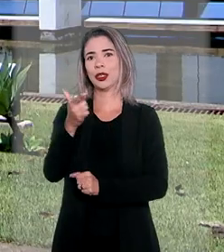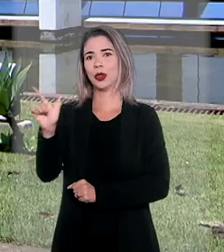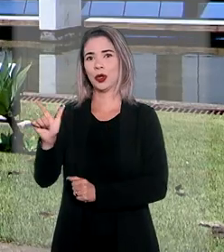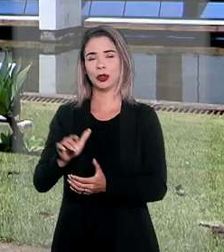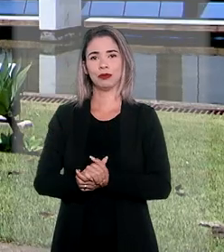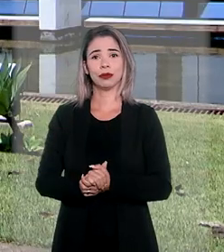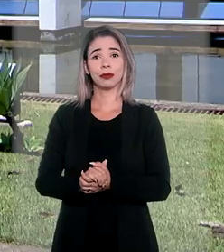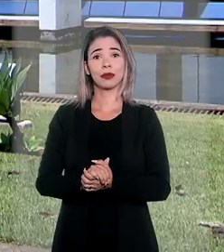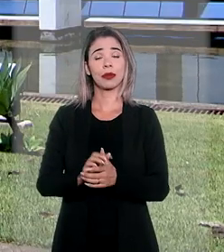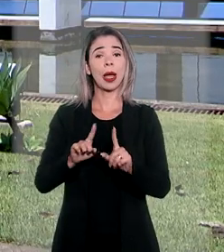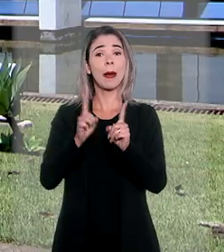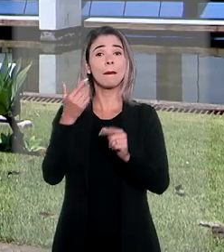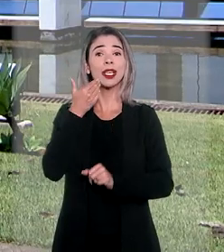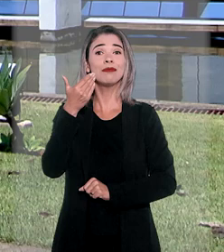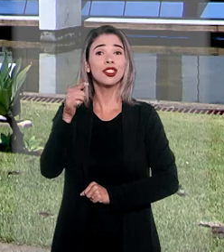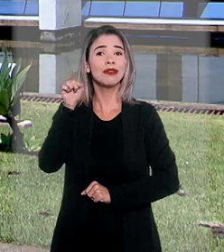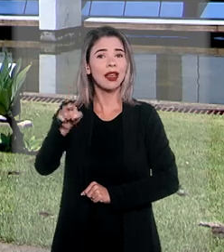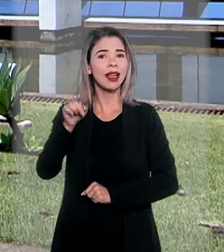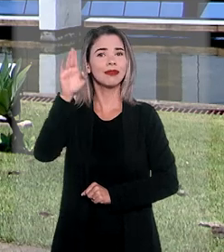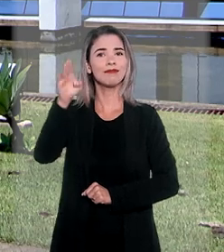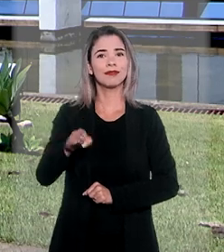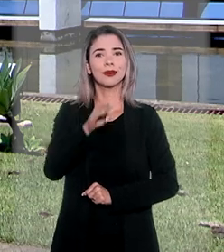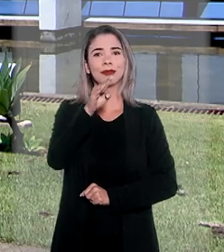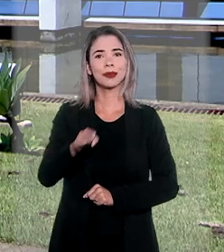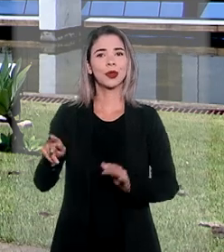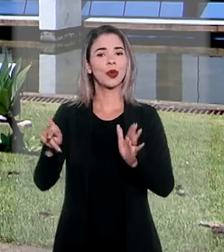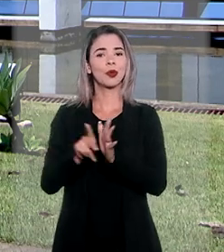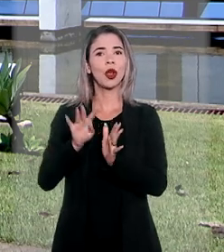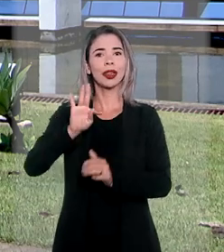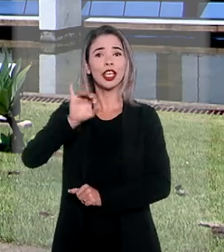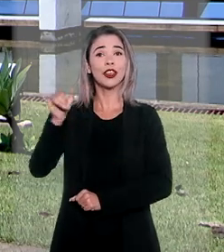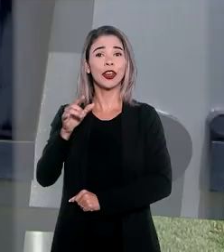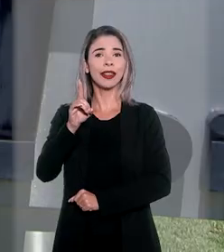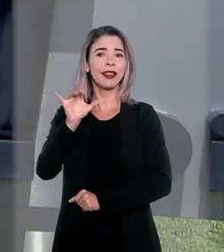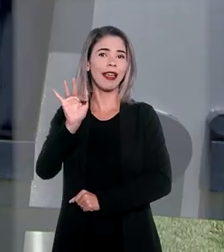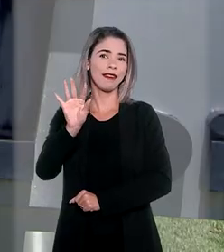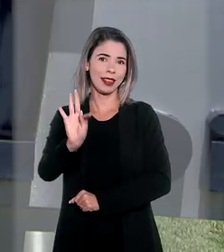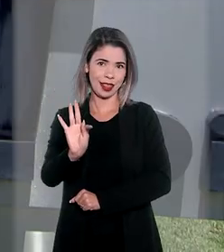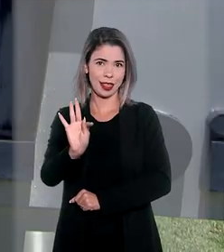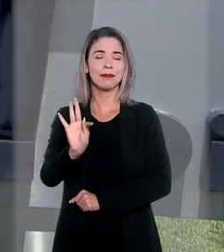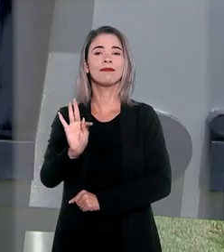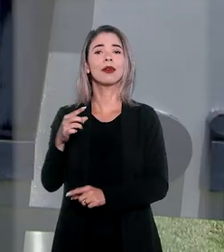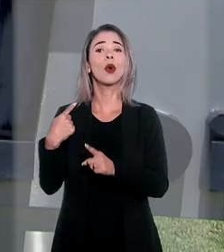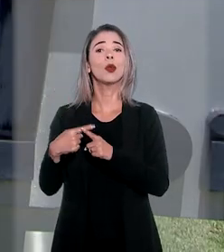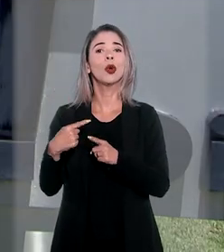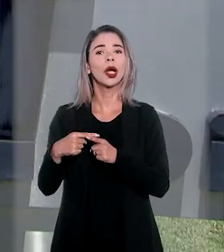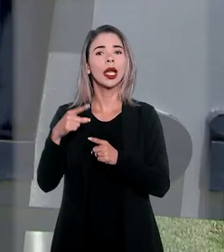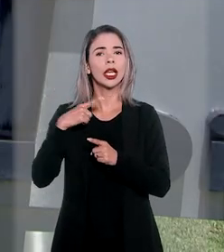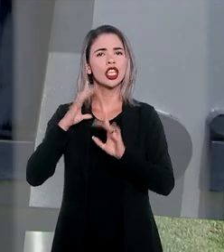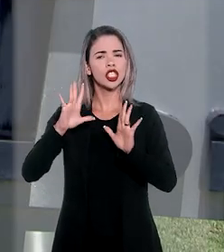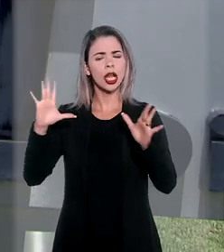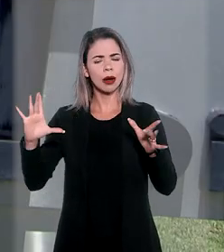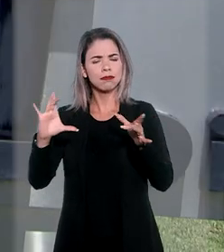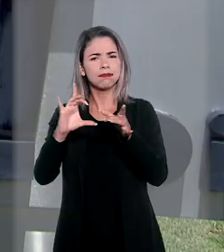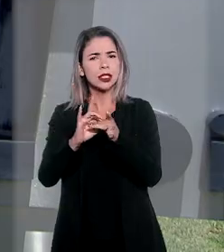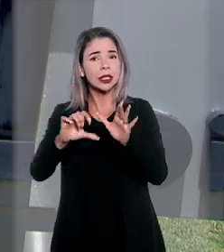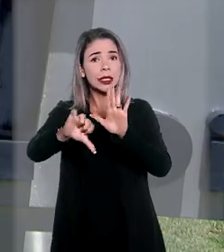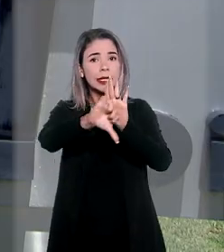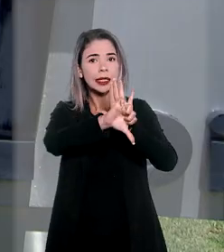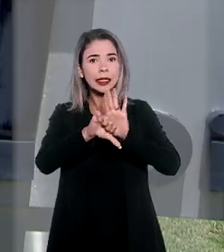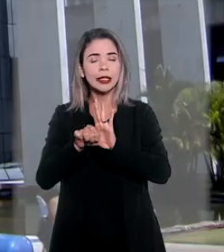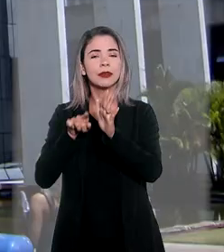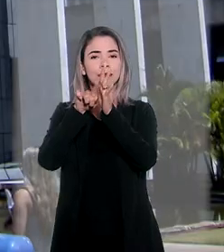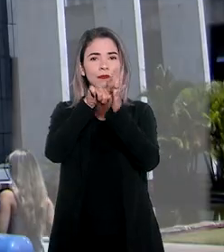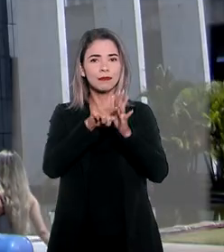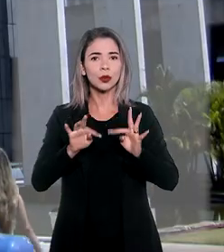pedido, contudo, foi negado pelo Tribunal de Justiça do DF e dos Territórios. Segundo o TJ, apesar da conexão entre os crimes